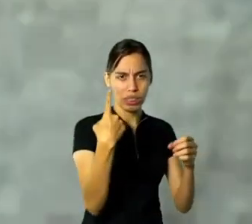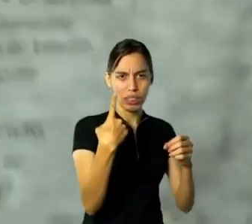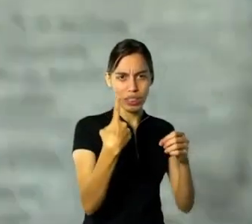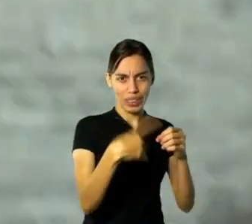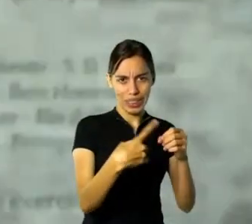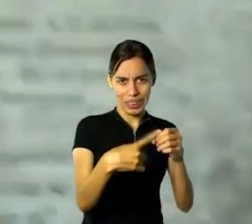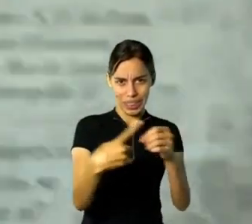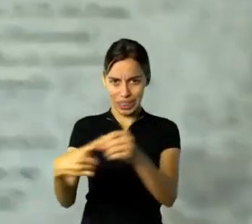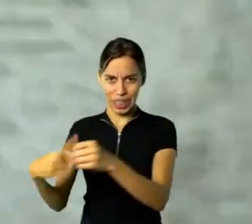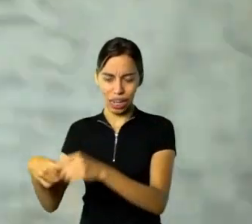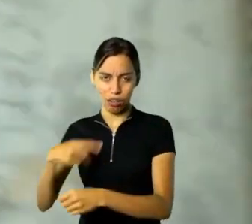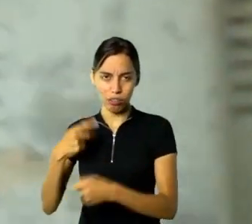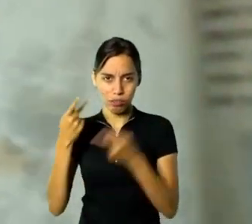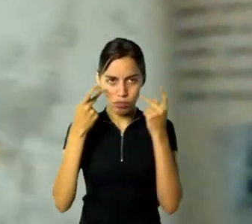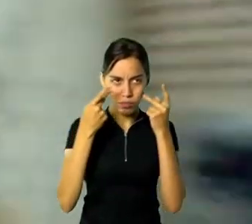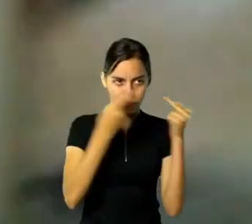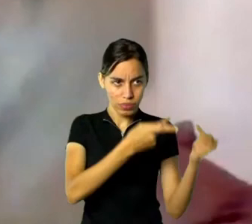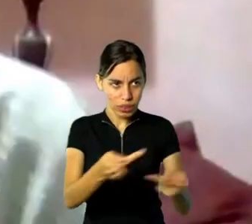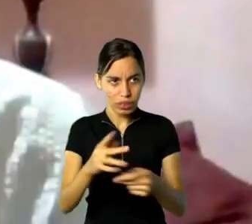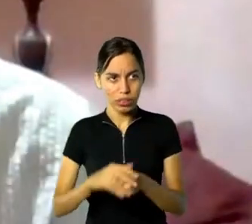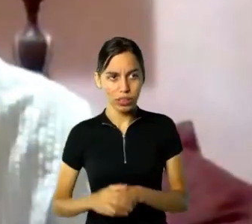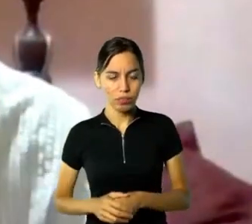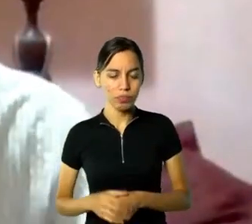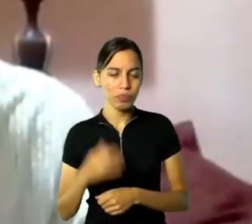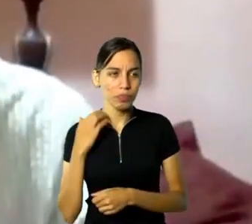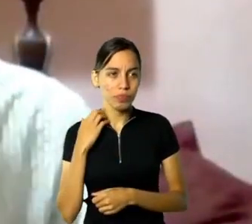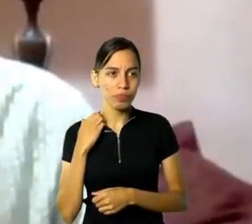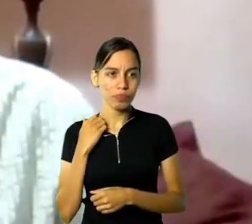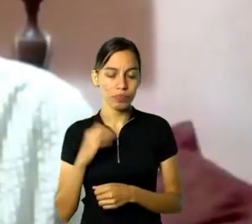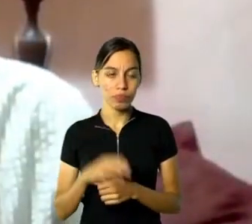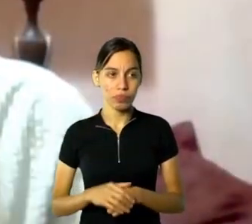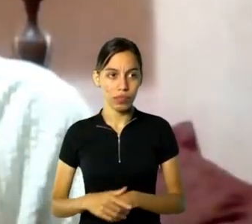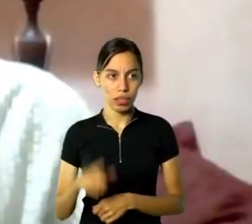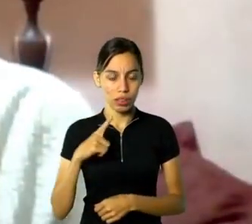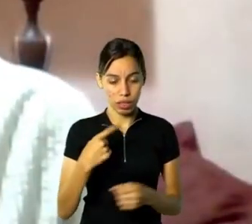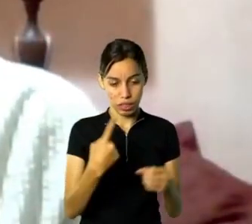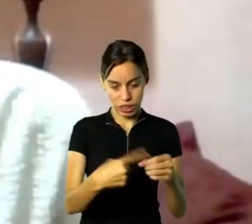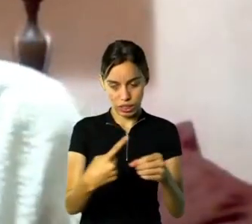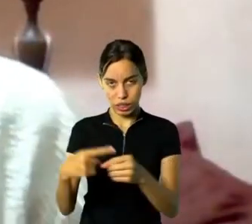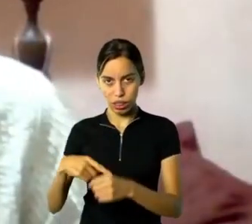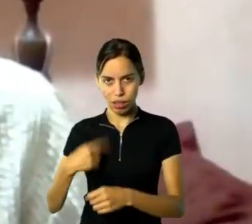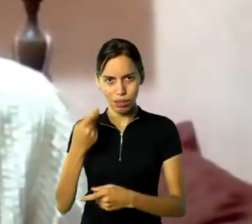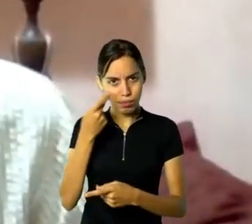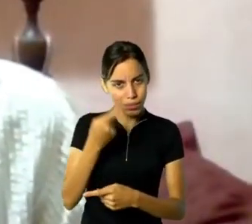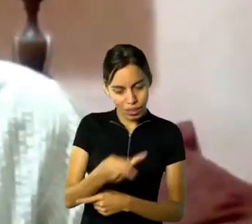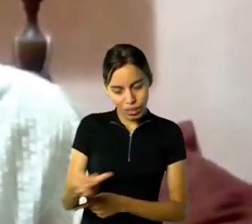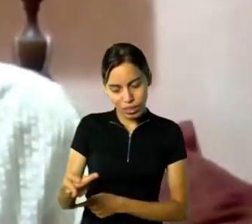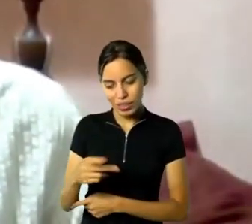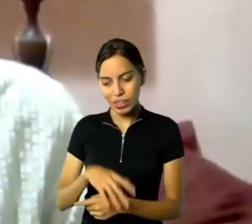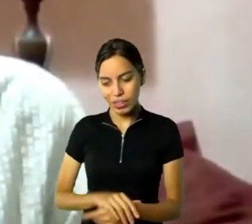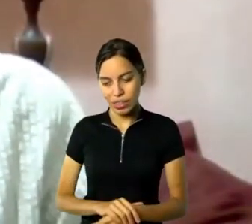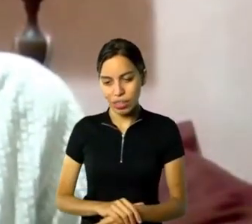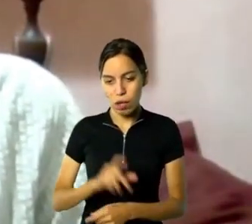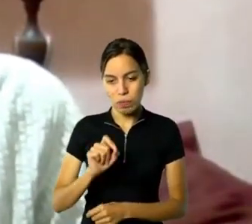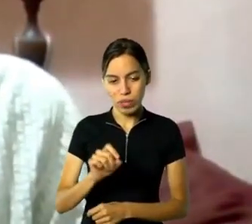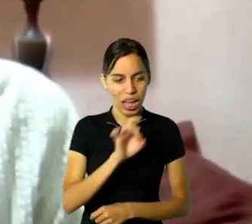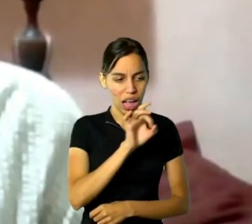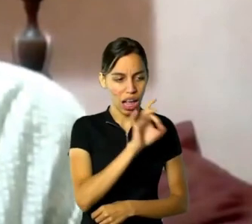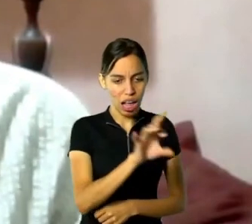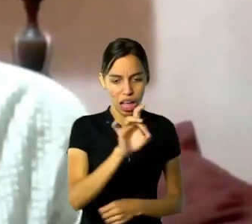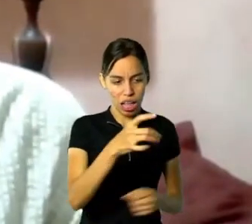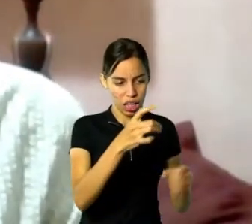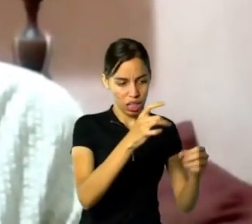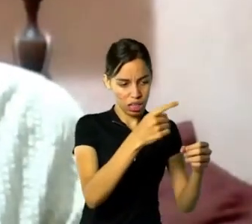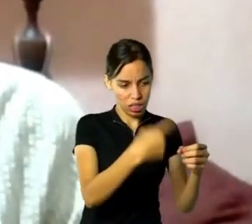do livro. Tem as cidadezinhas que eu cito aqui, enfim, e eu falo que cada cidade me passou um sentimento, São Domingos do